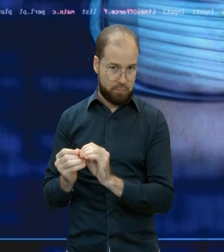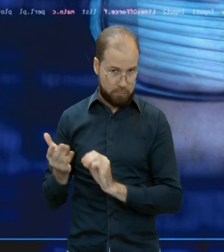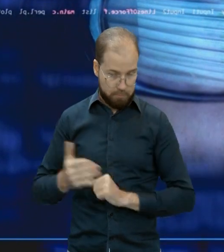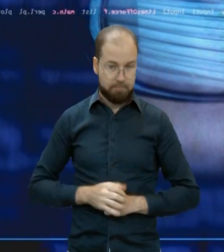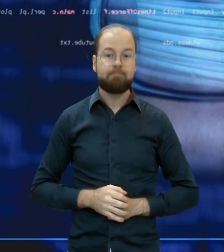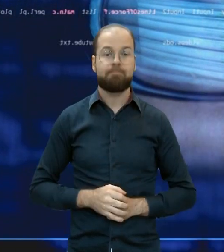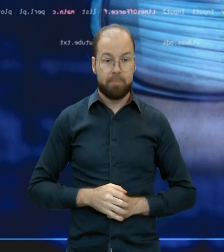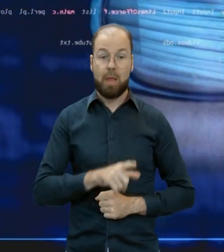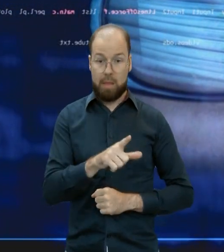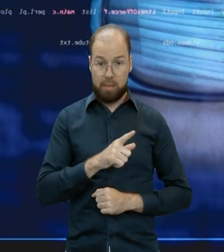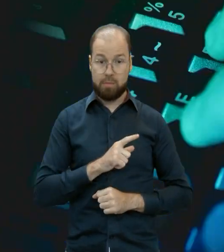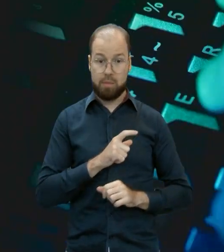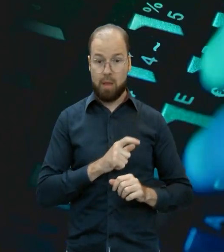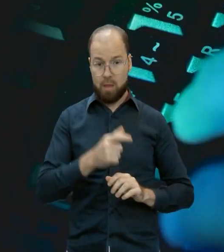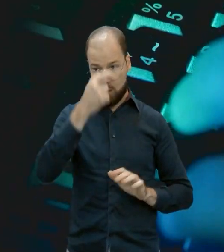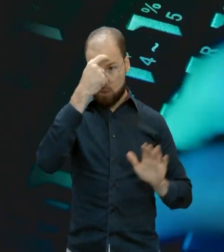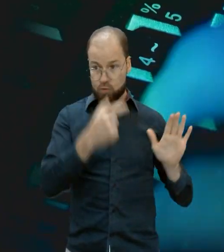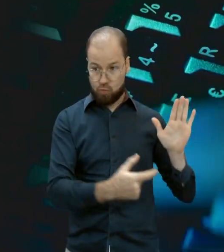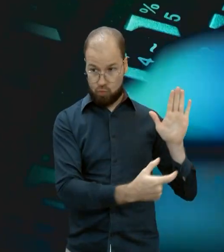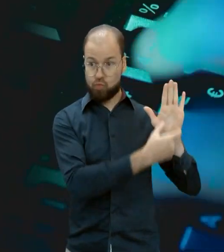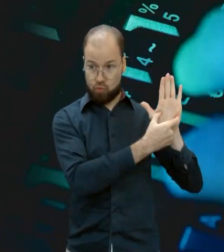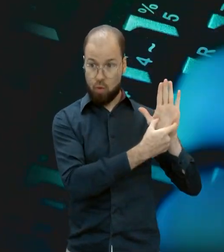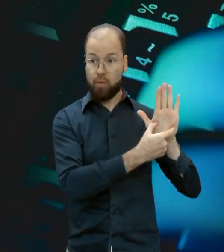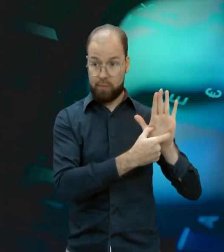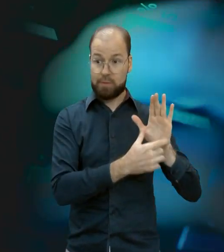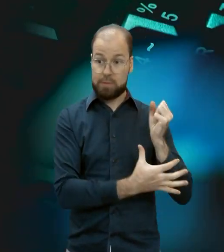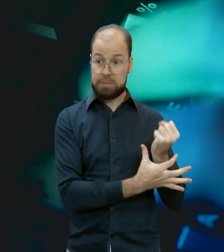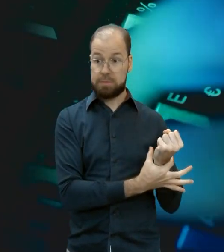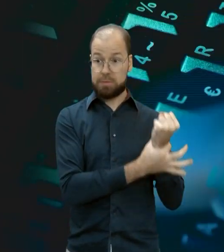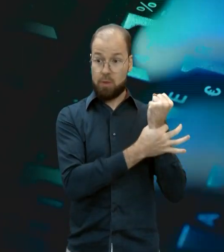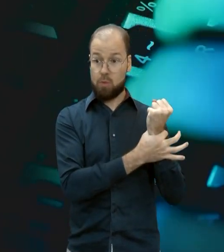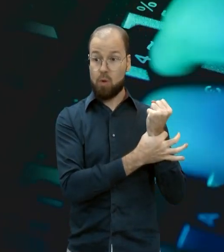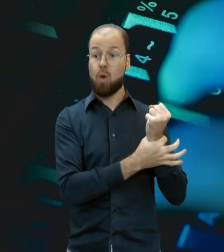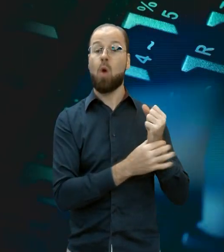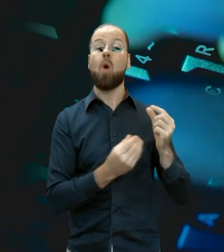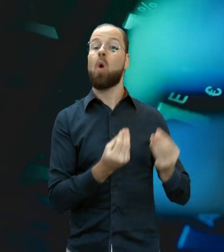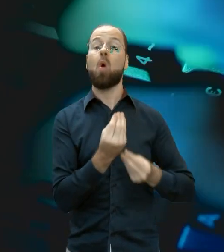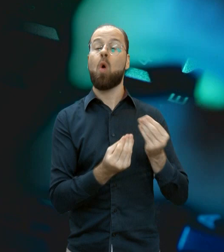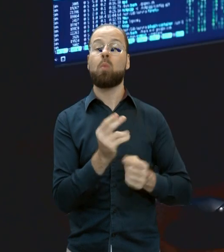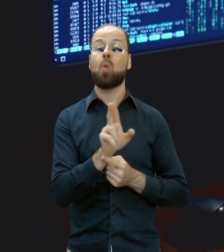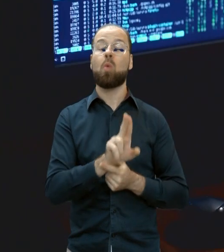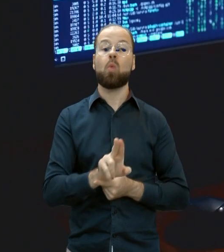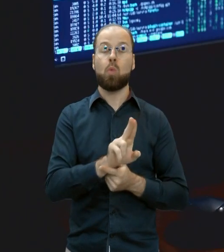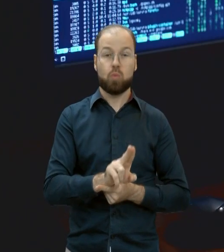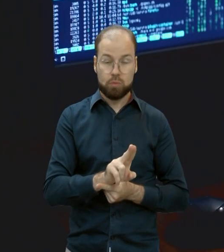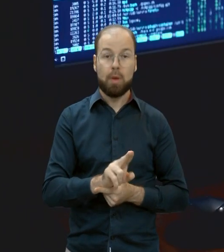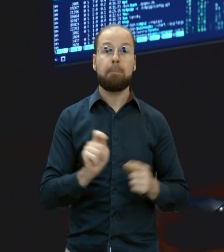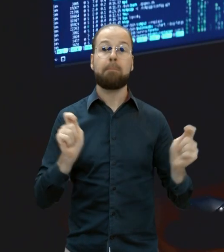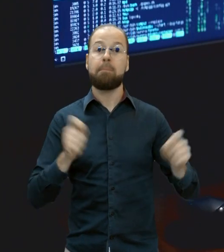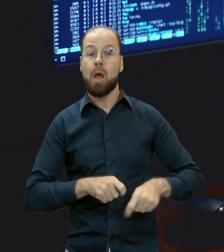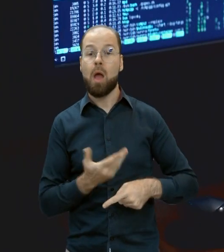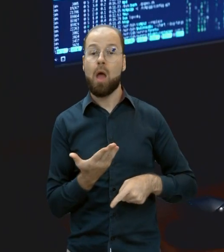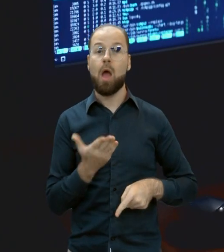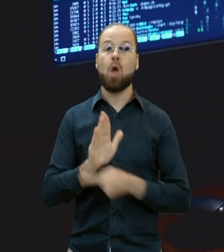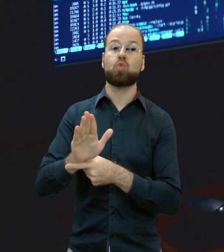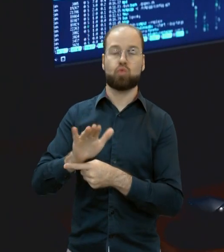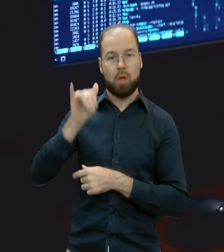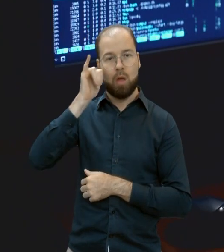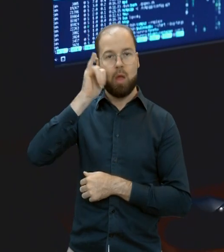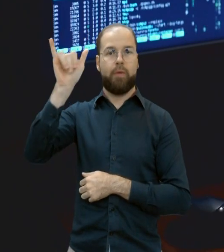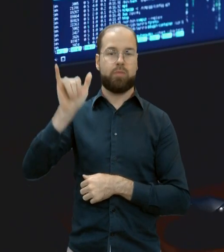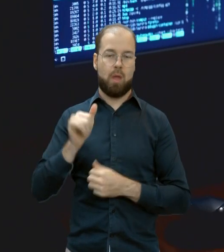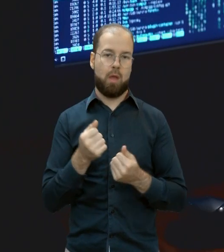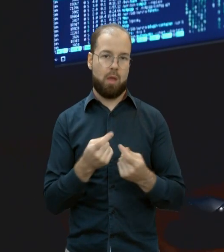um software de segurança. Guilherme, como que funciona esse software e como que ele vai poder ajudar a prevenir esse tipo de